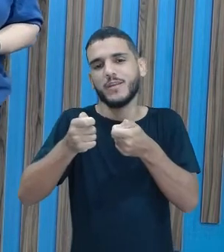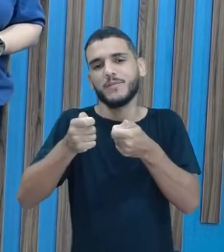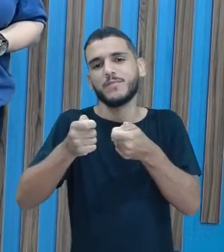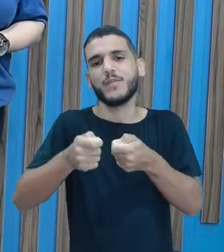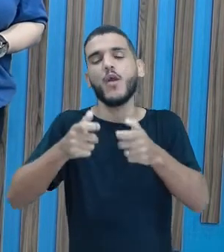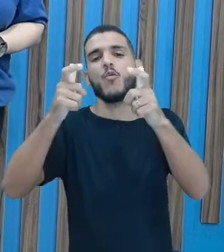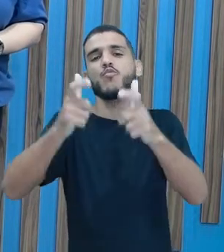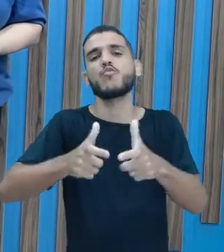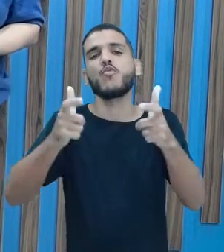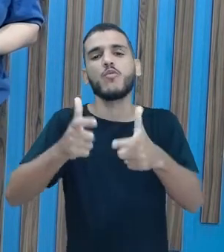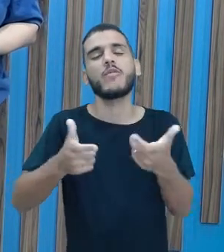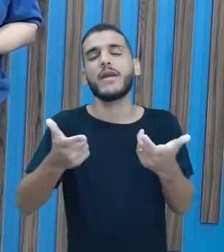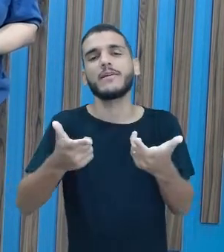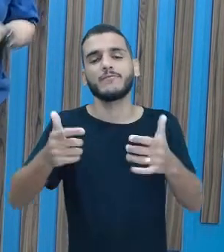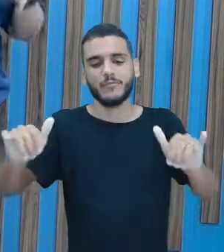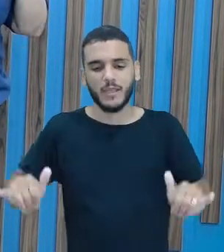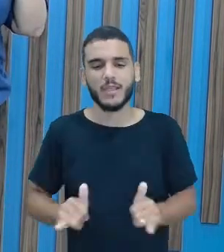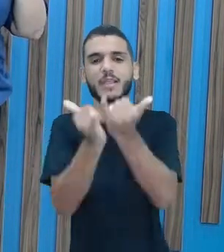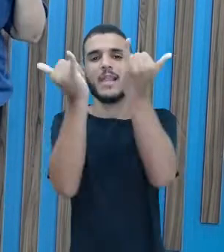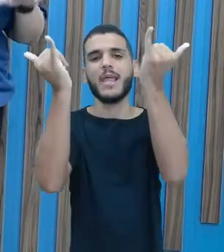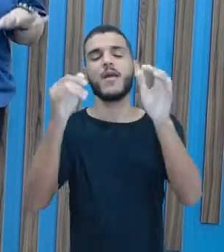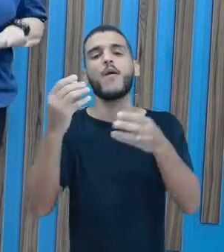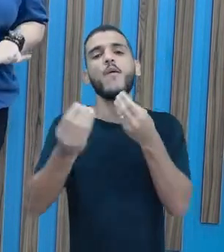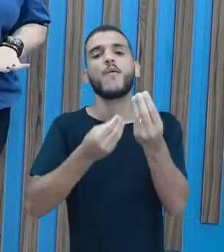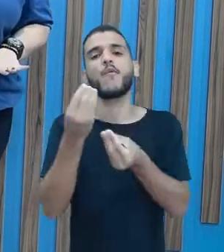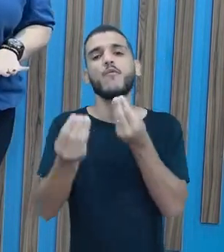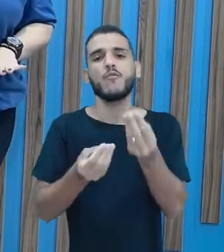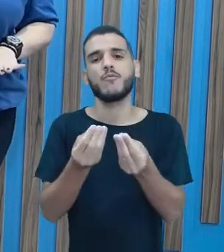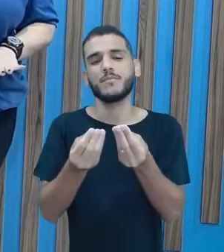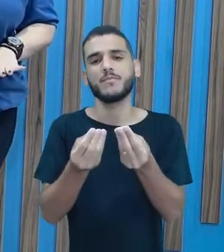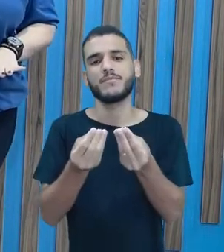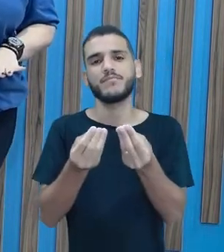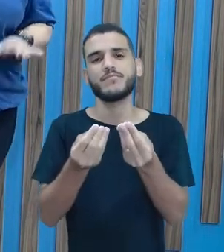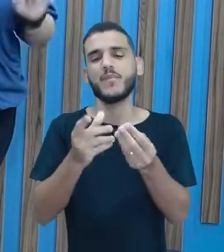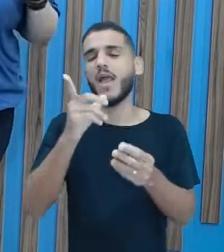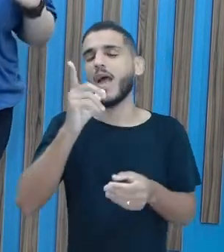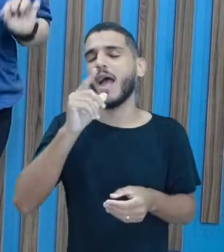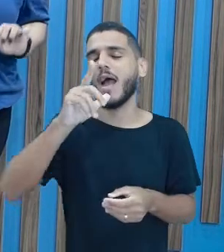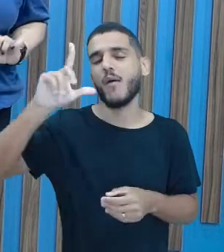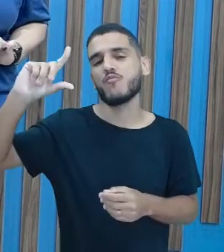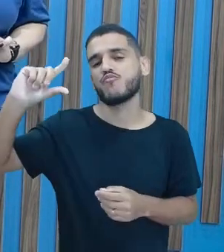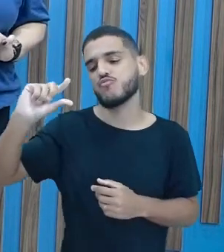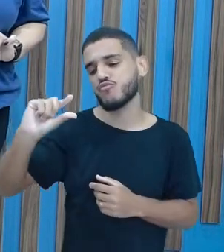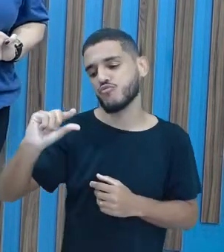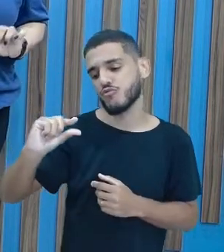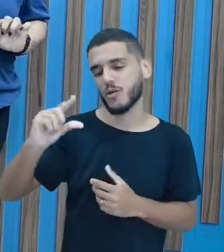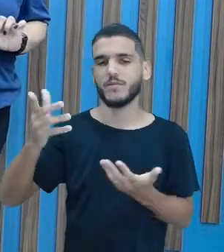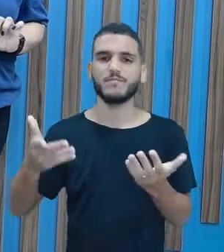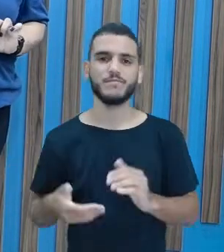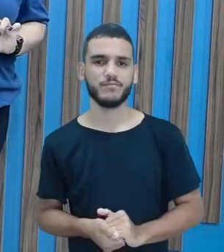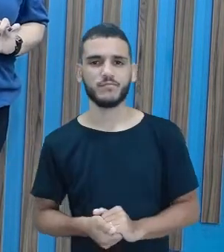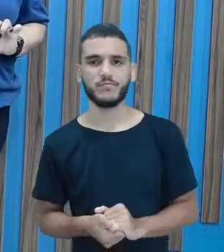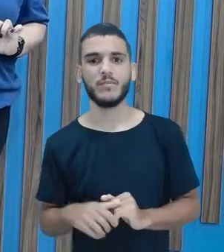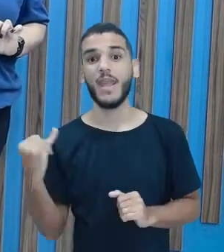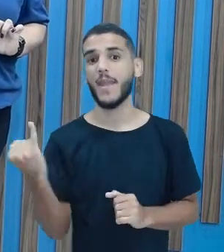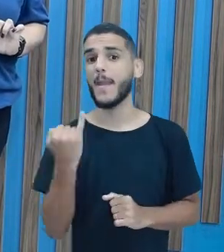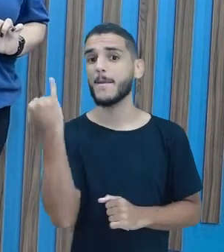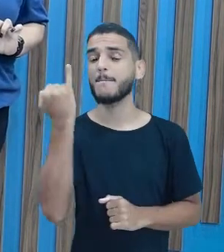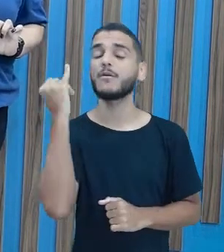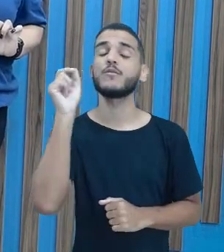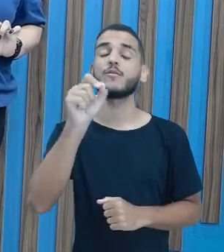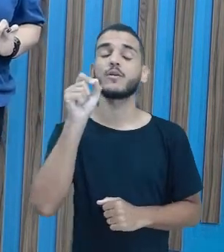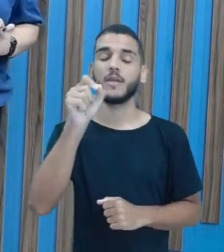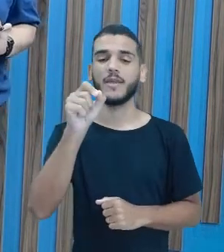barragens, né? Nas represas, o nível de água está muito baixo. Choveu pouco, então é importante